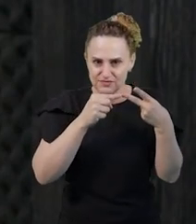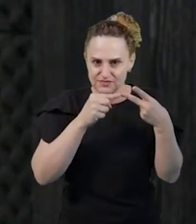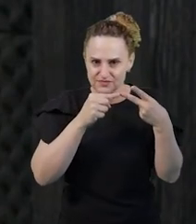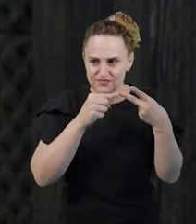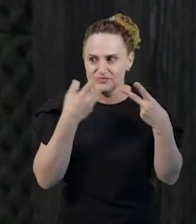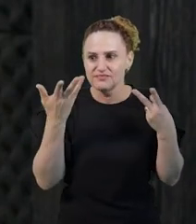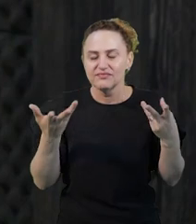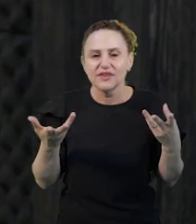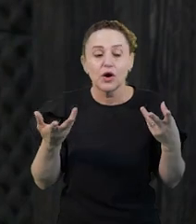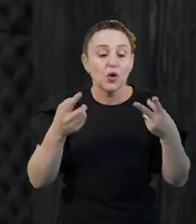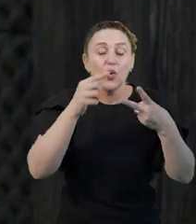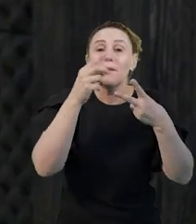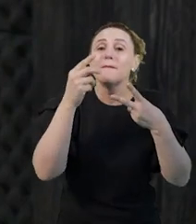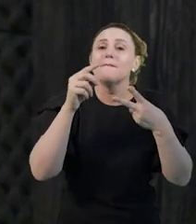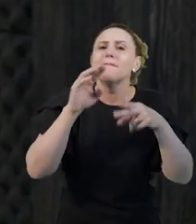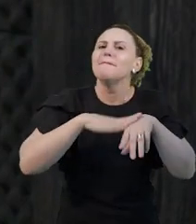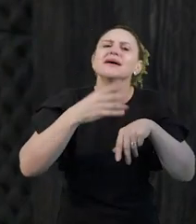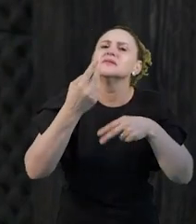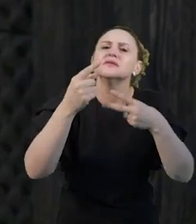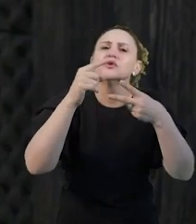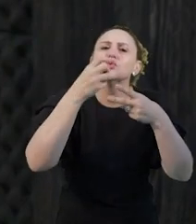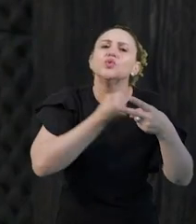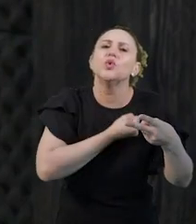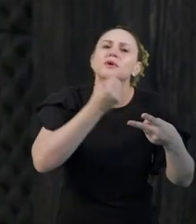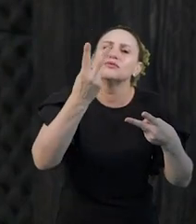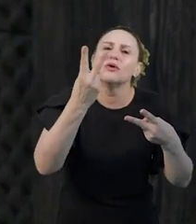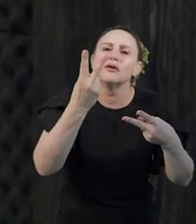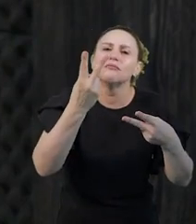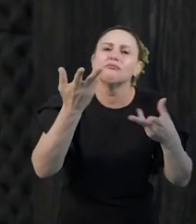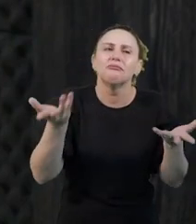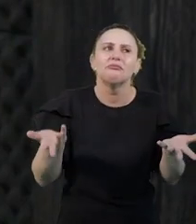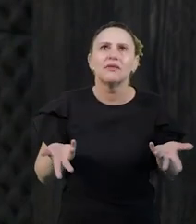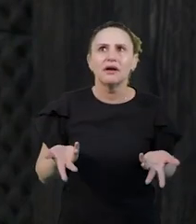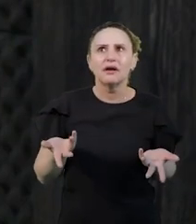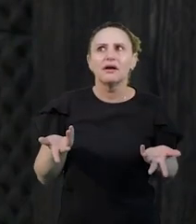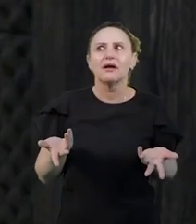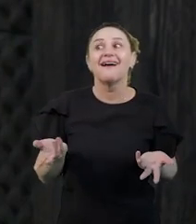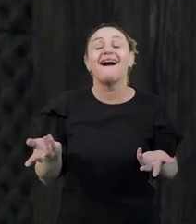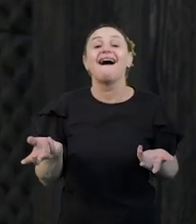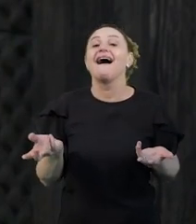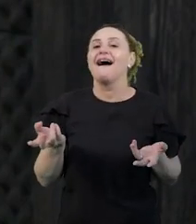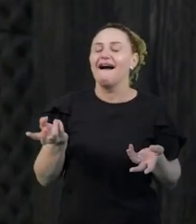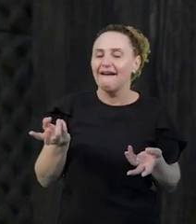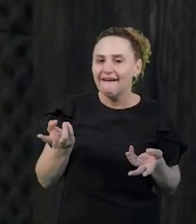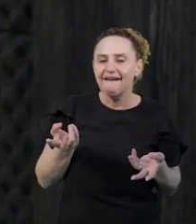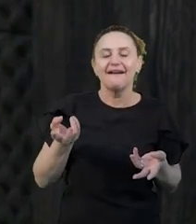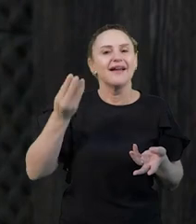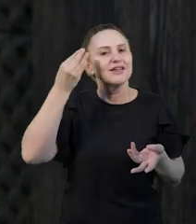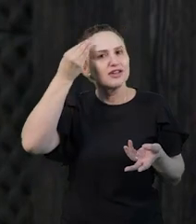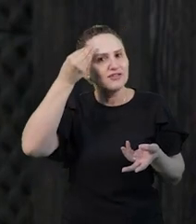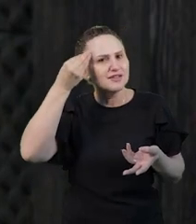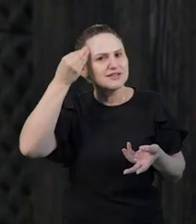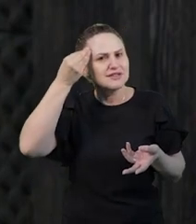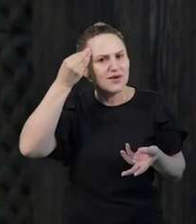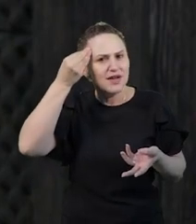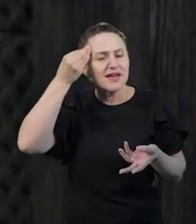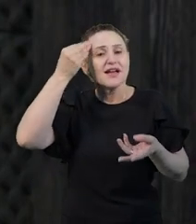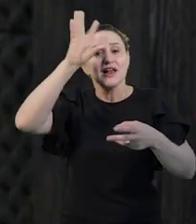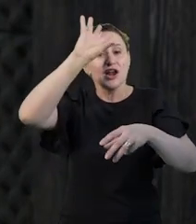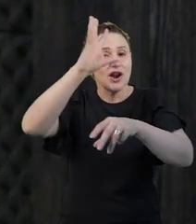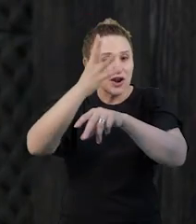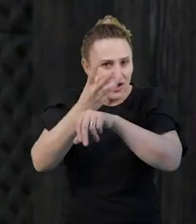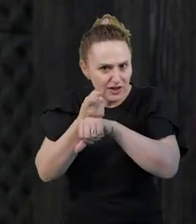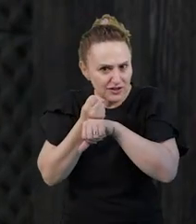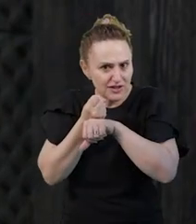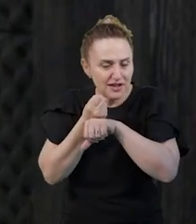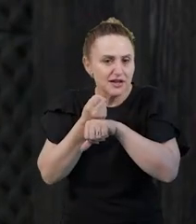foi uma relação que ela estabeleceu mentalmente, então isso já é um outro tipo de pensamento, né? Por isso que a matemática a gente não pode